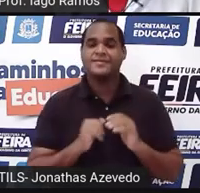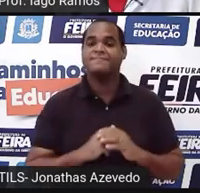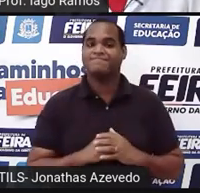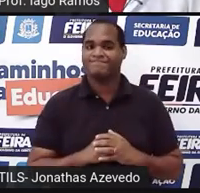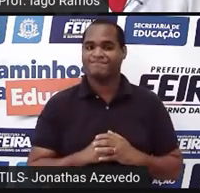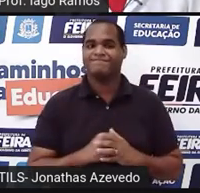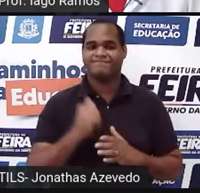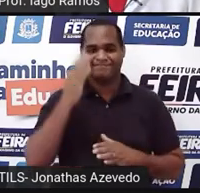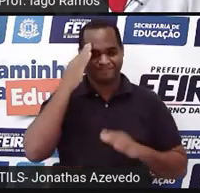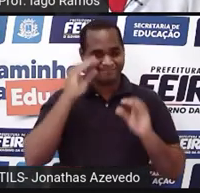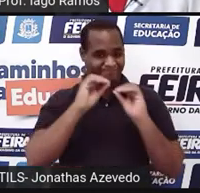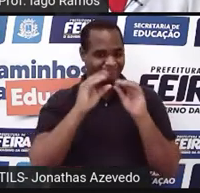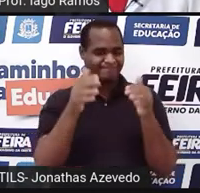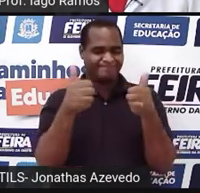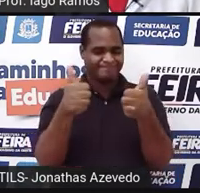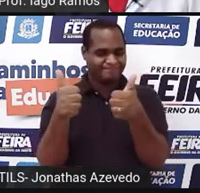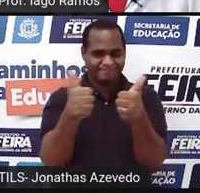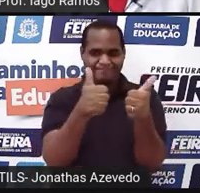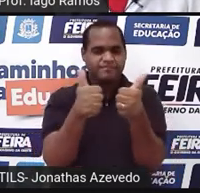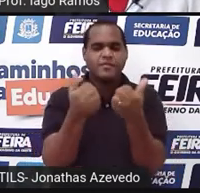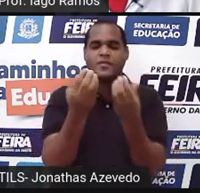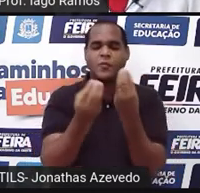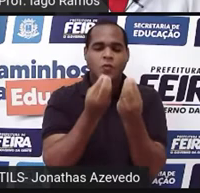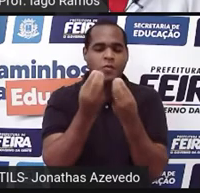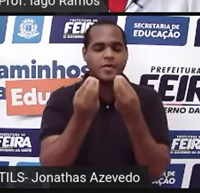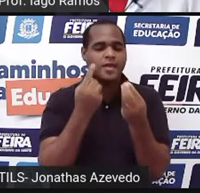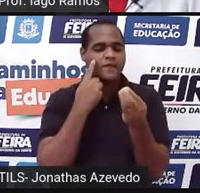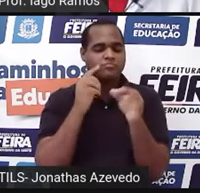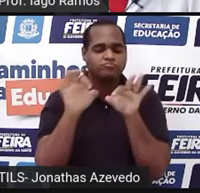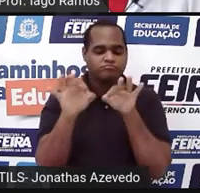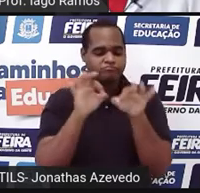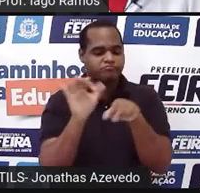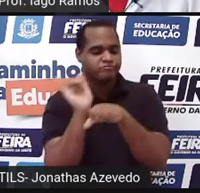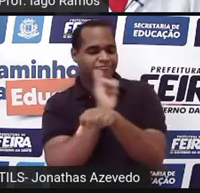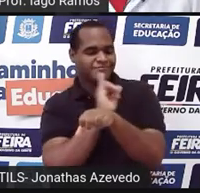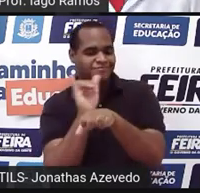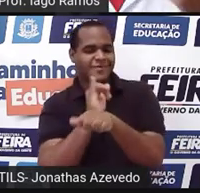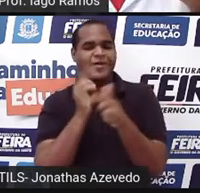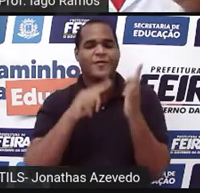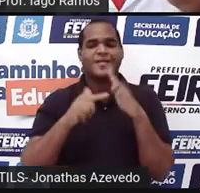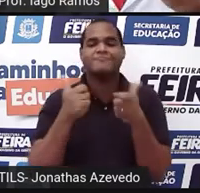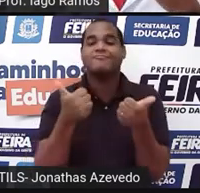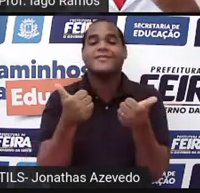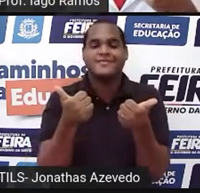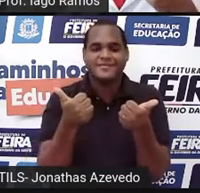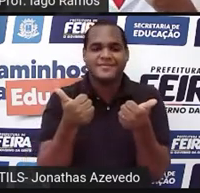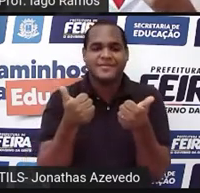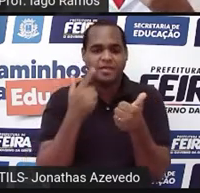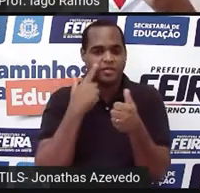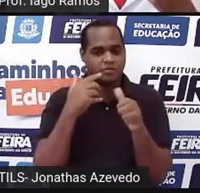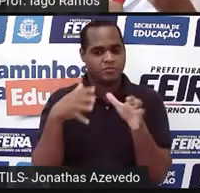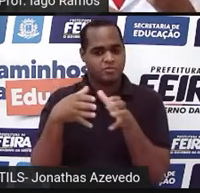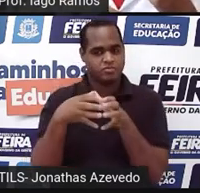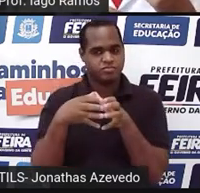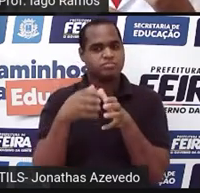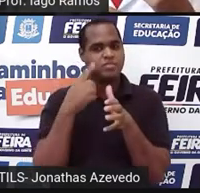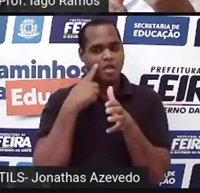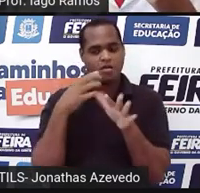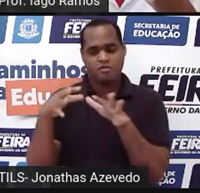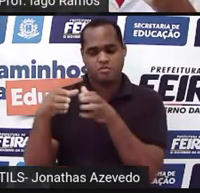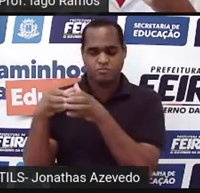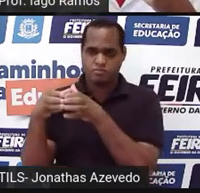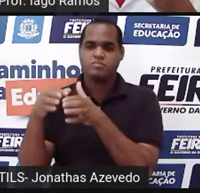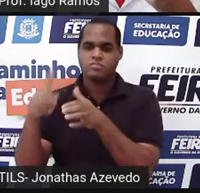Vamos entender aqui, né? Como é que a gente faz para resolver esse probleminha? São duas turmas de sexto ano.